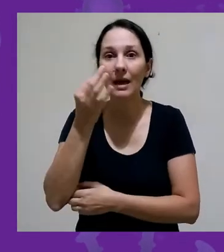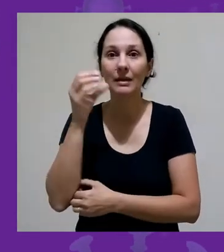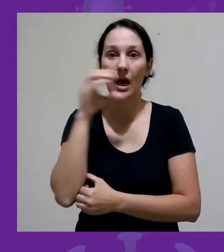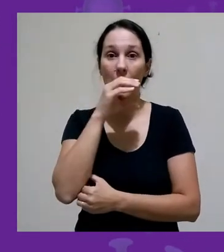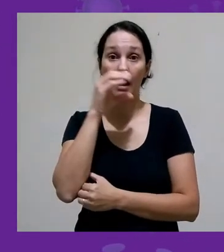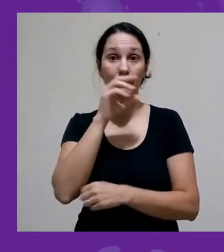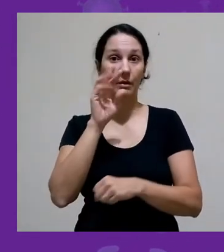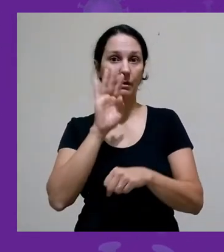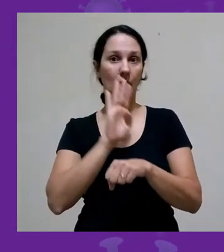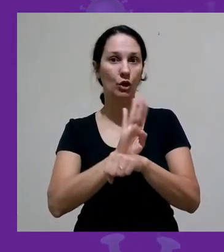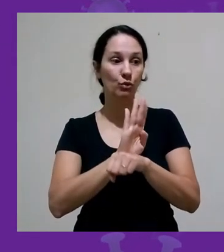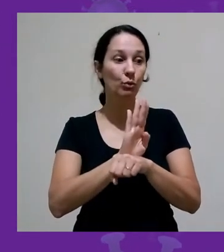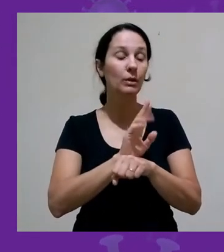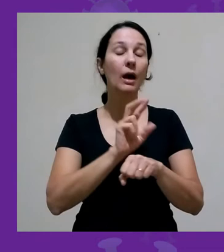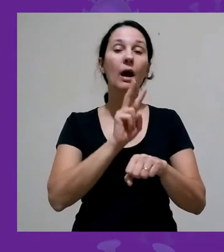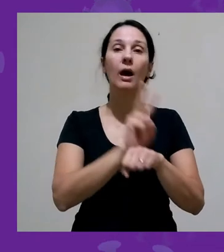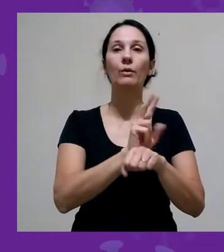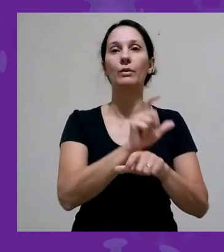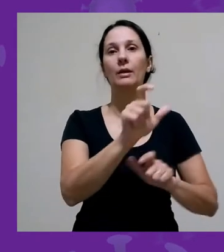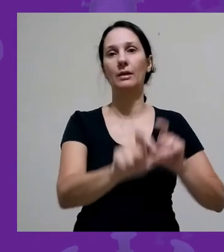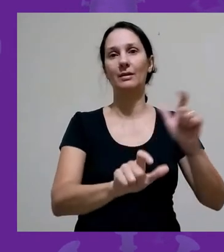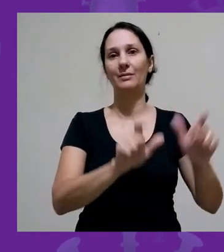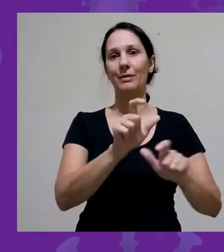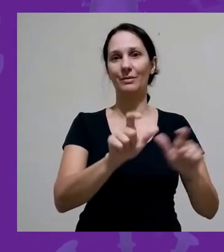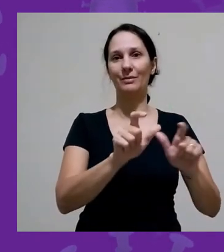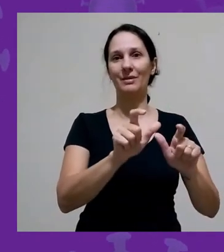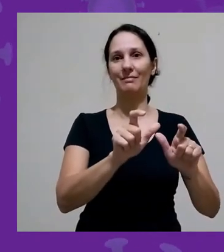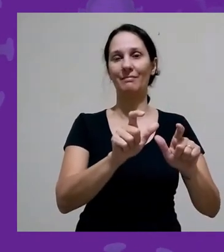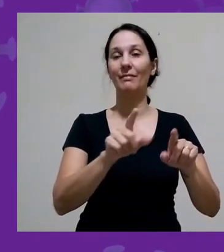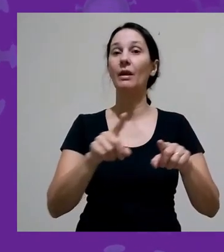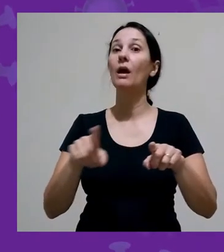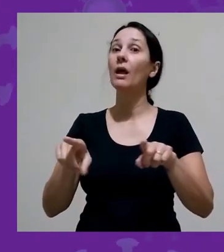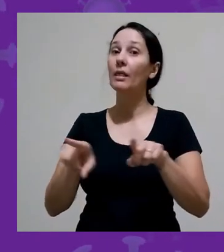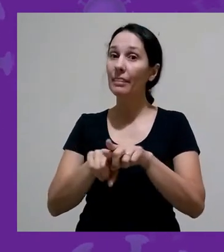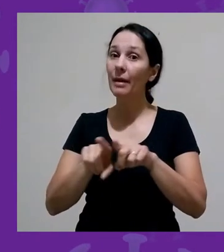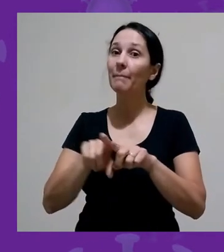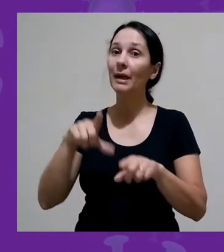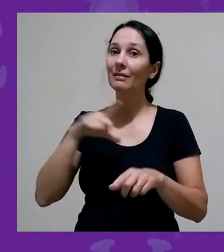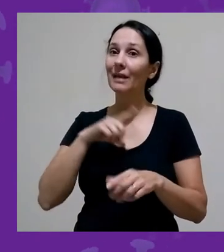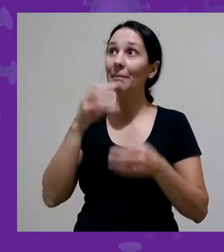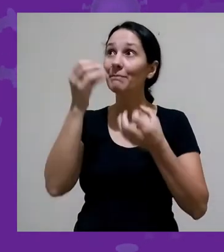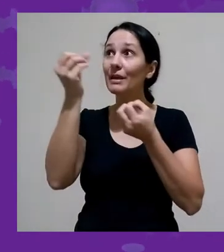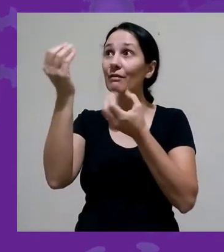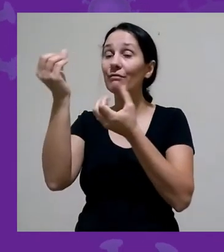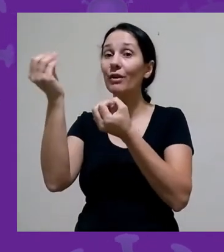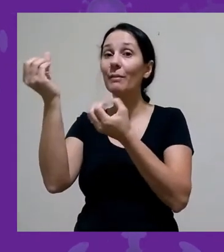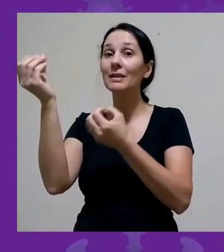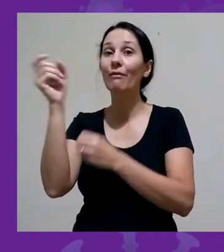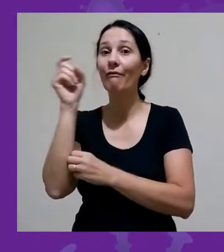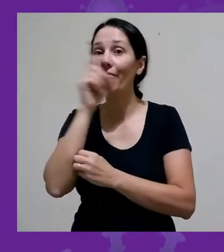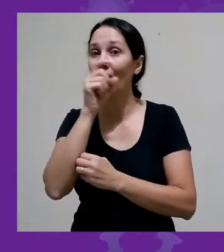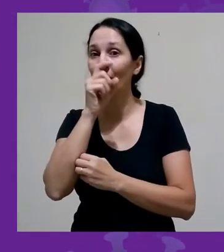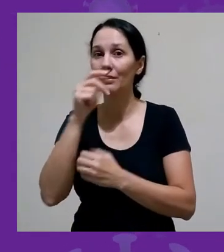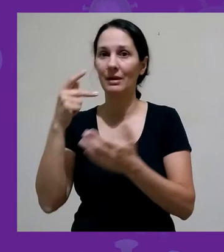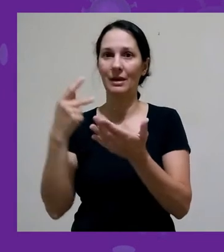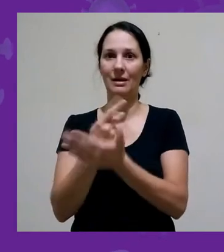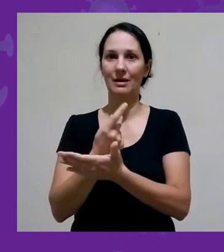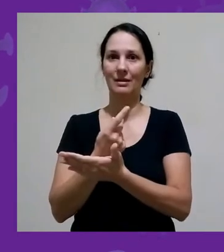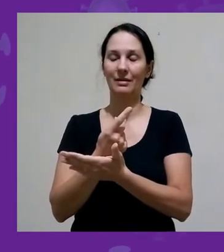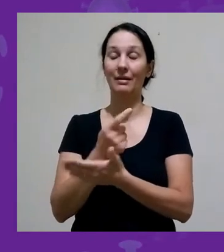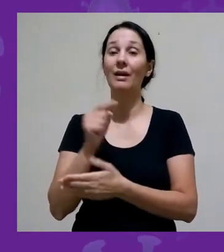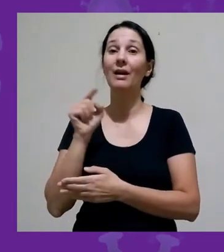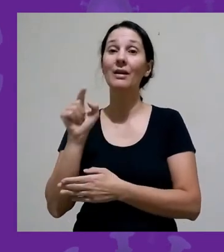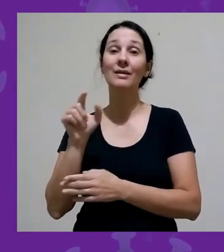possível. Além de faltar a informação de boa qualidade, sobra informação de má qualidade. Então, isso